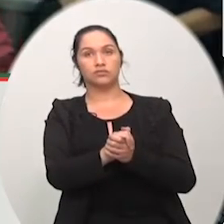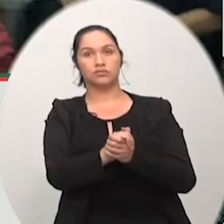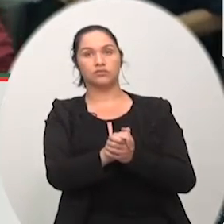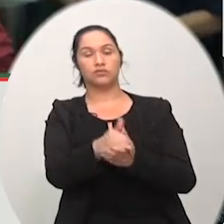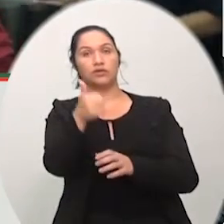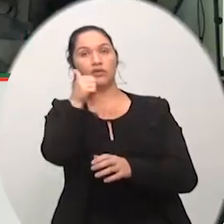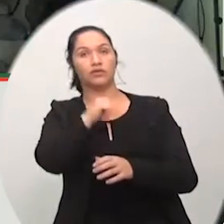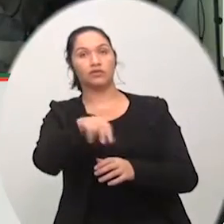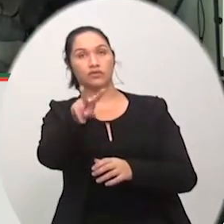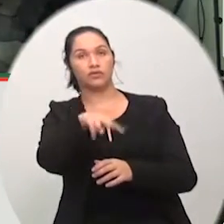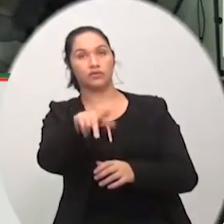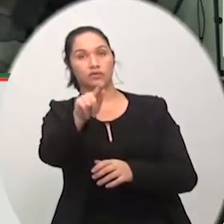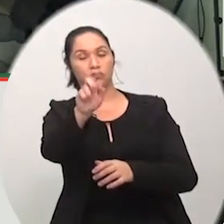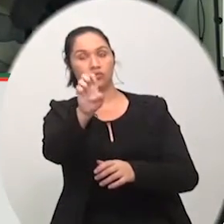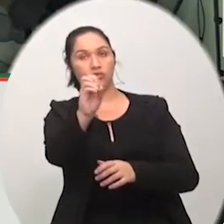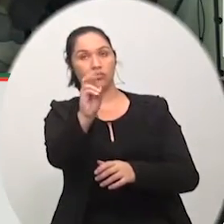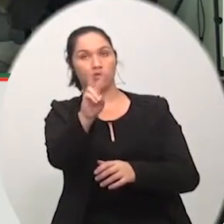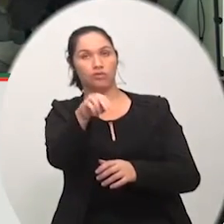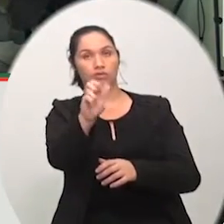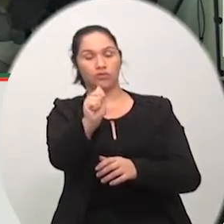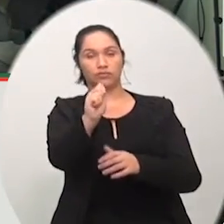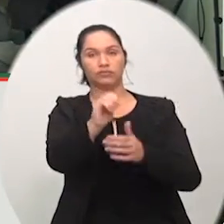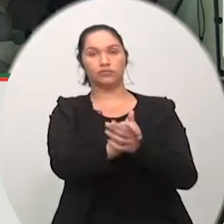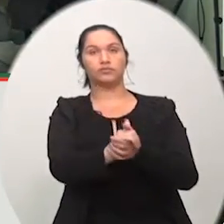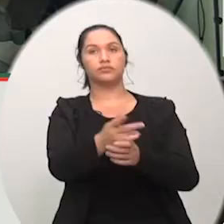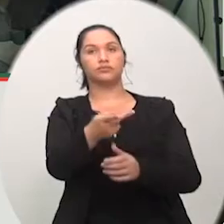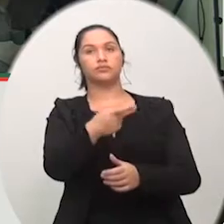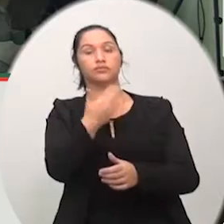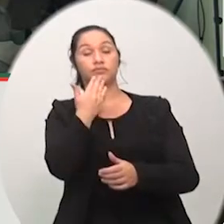Benedetti Zanetti líder do governo